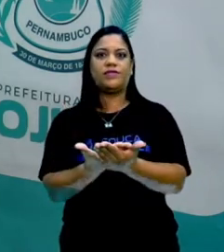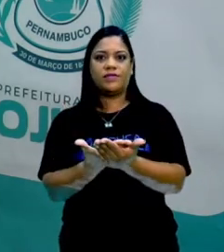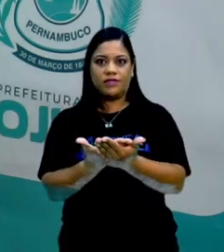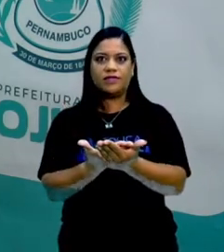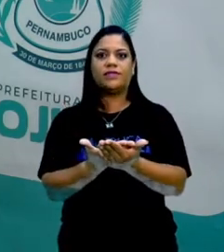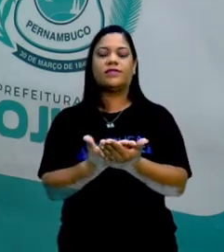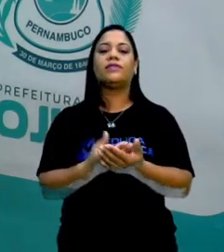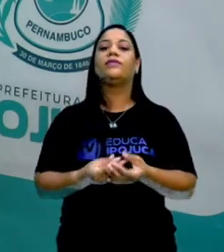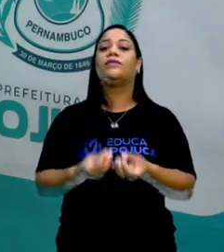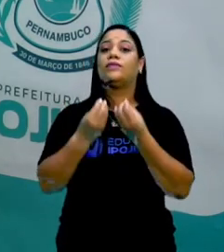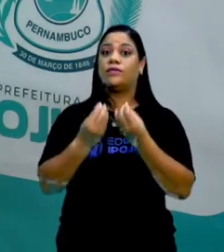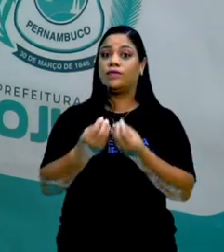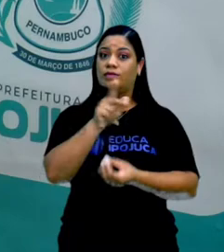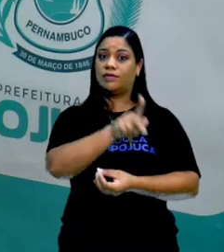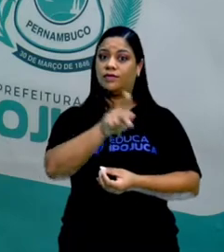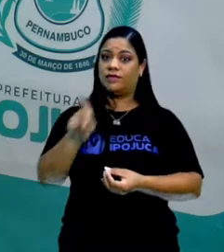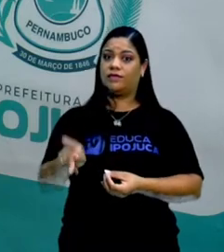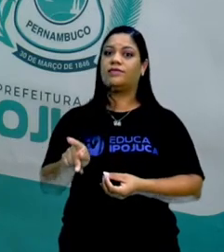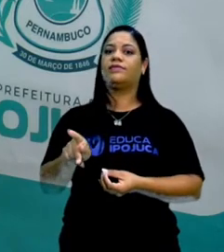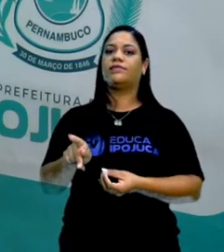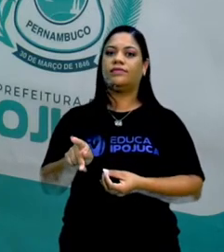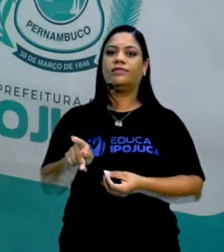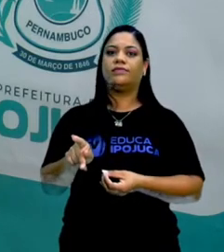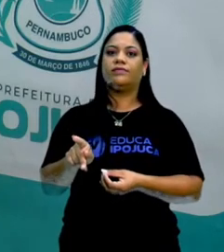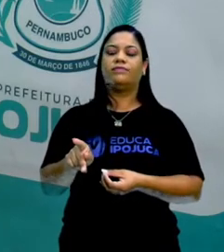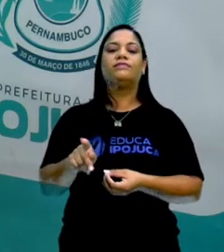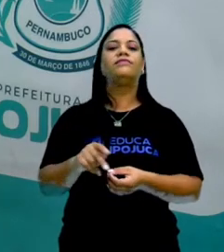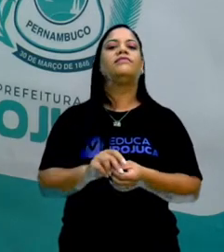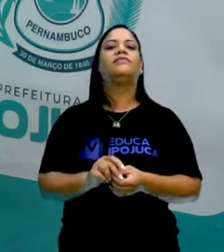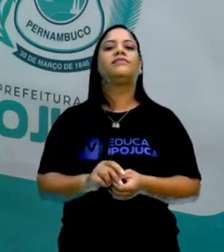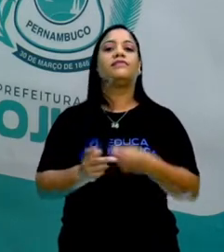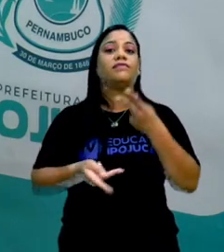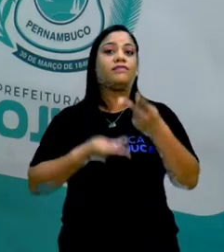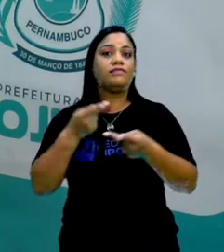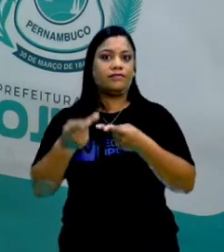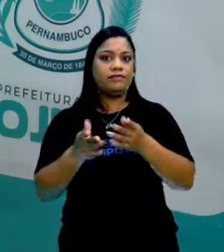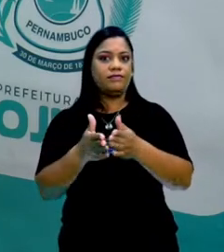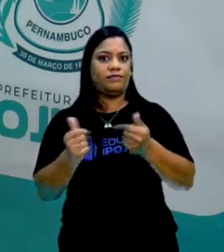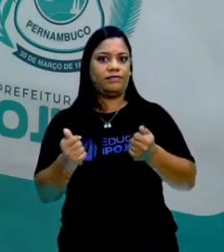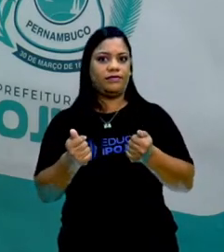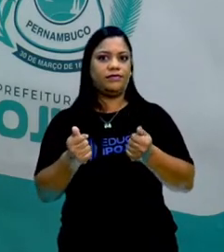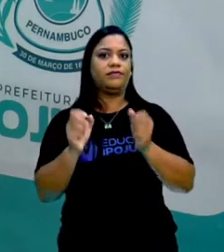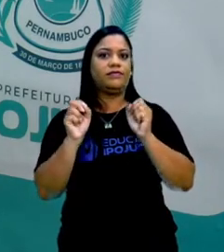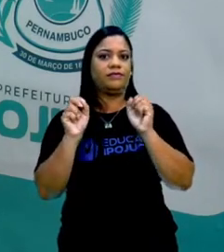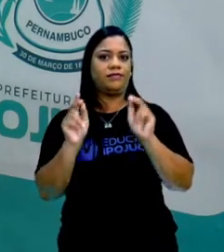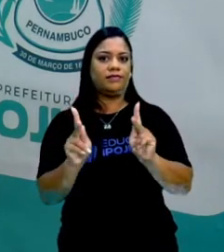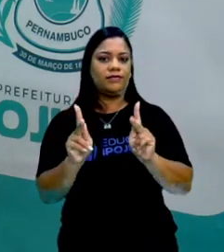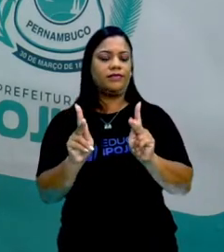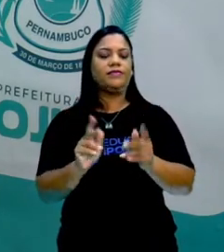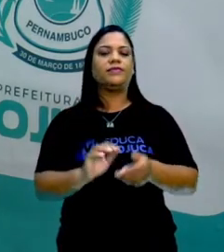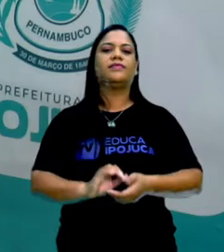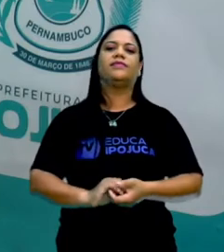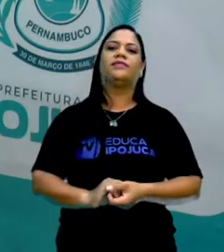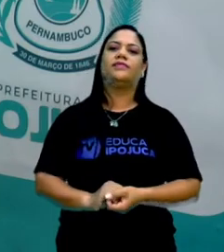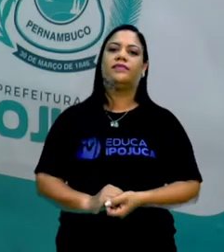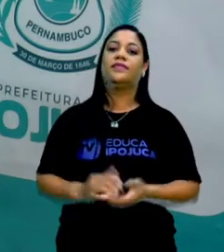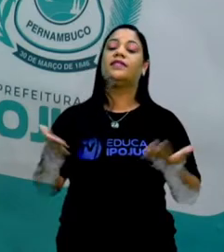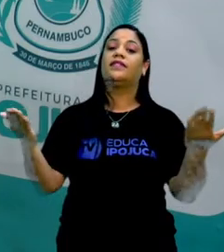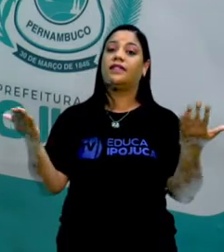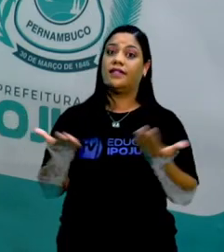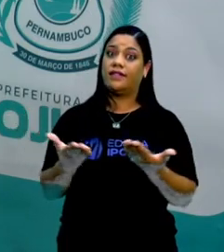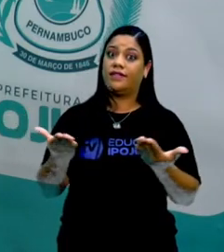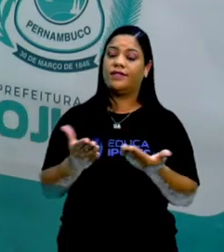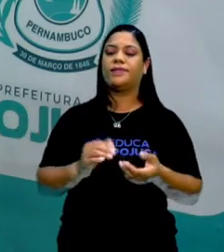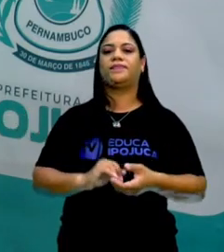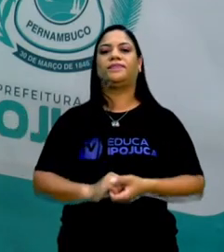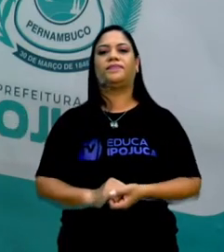dinâmica que o seu professor vai orientar para esse trabalho. Ok, pessoal? E aí, chegou a hora